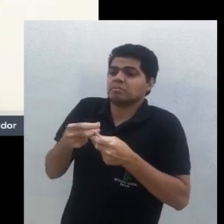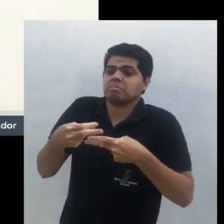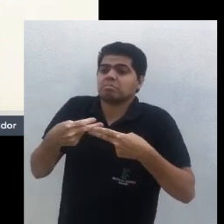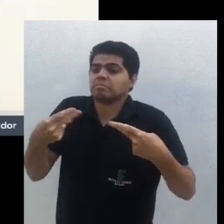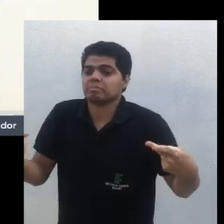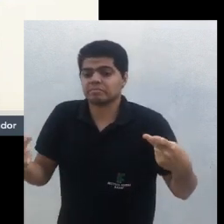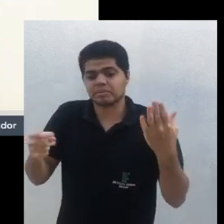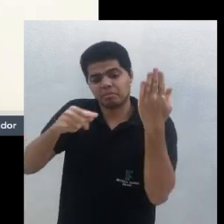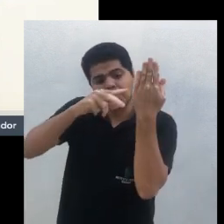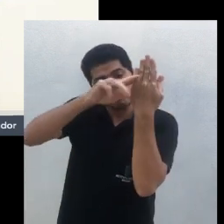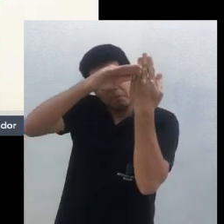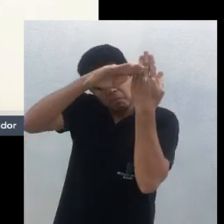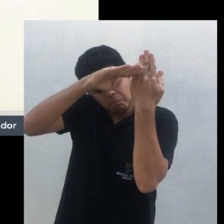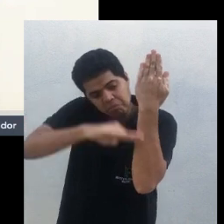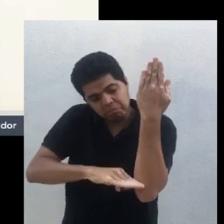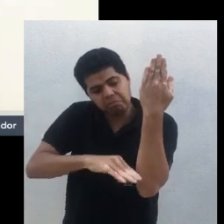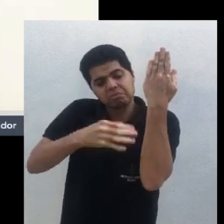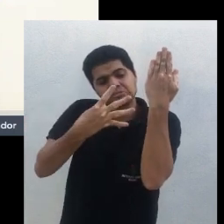com